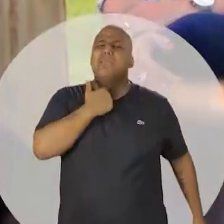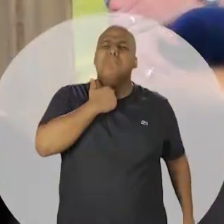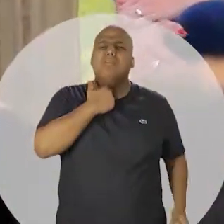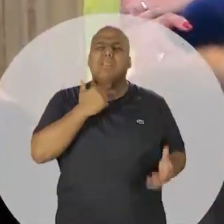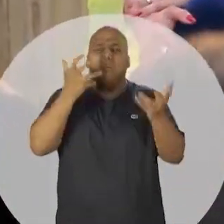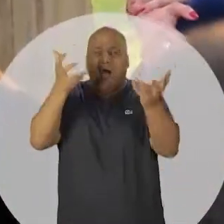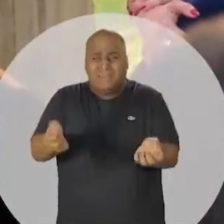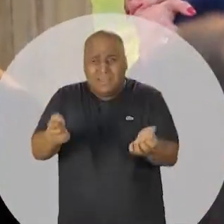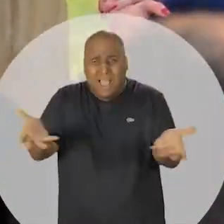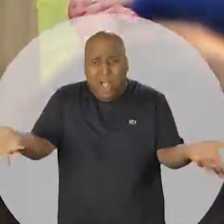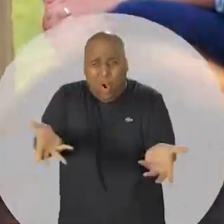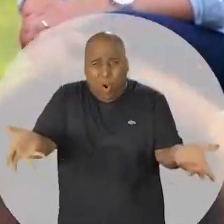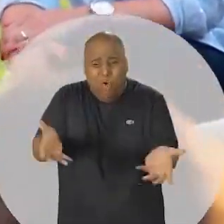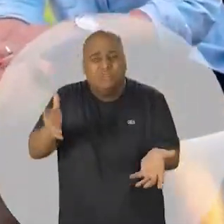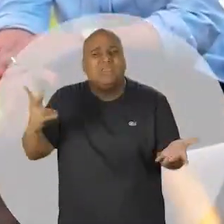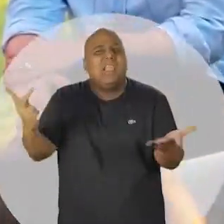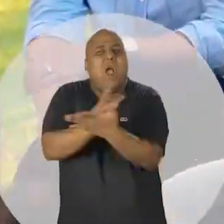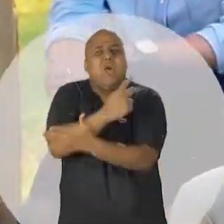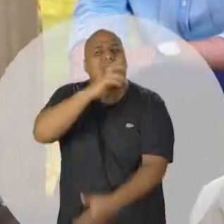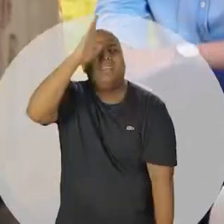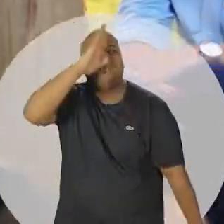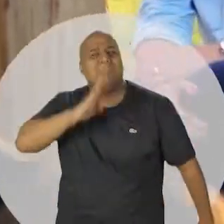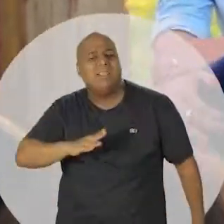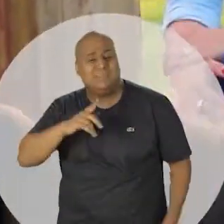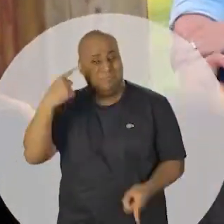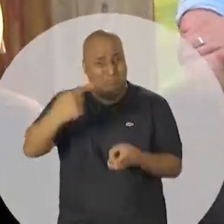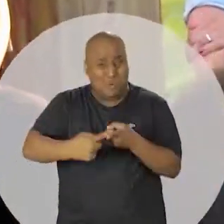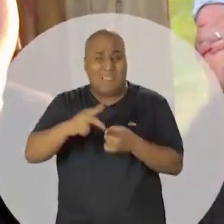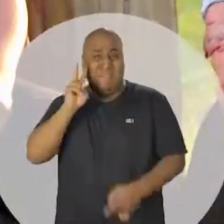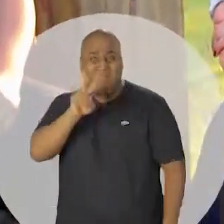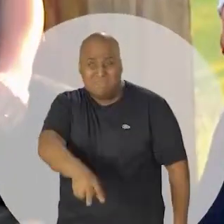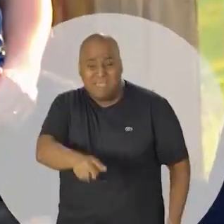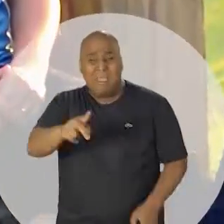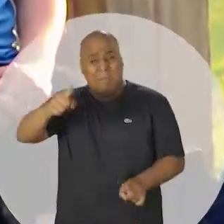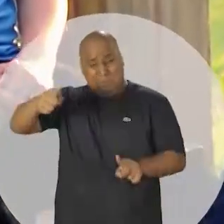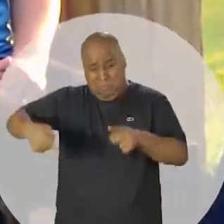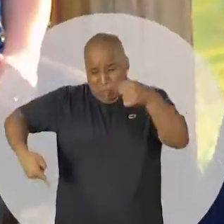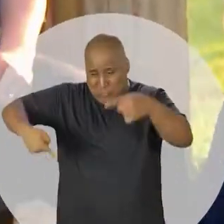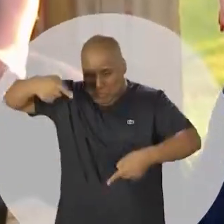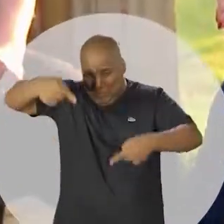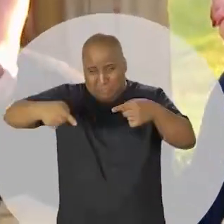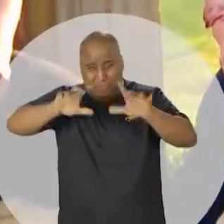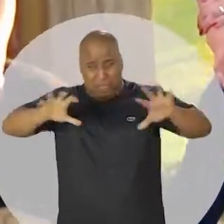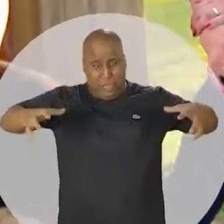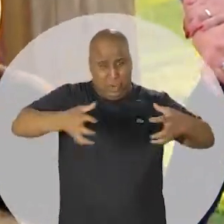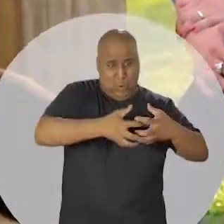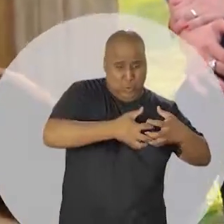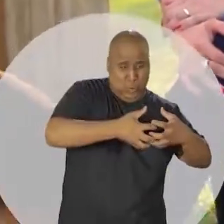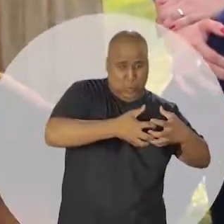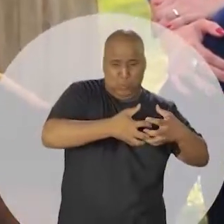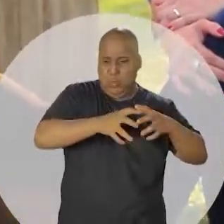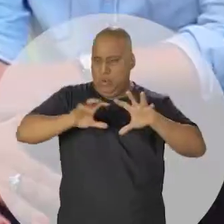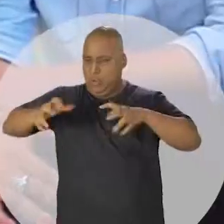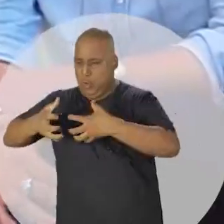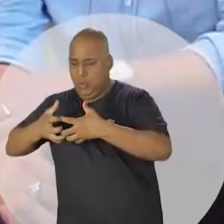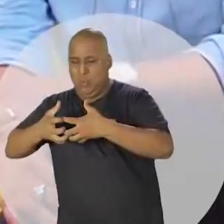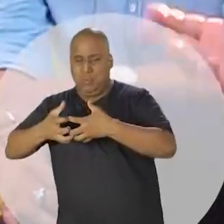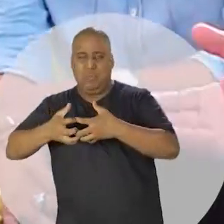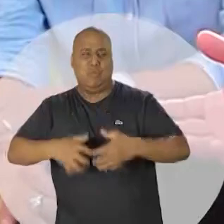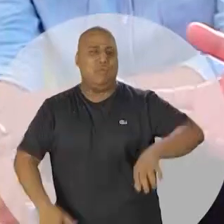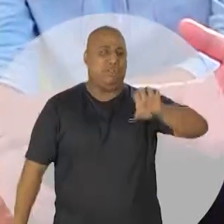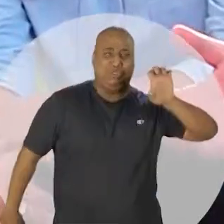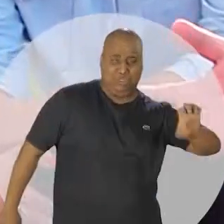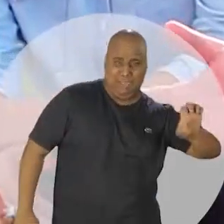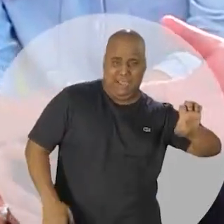A gente não pode aceitar essa ideia estúpida de reduzir o Brasil lindo, complexo, maravilhoso e difícil que nós temos a um